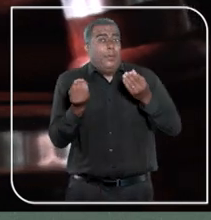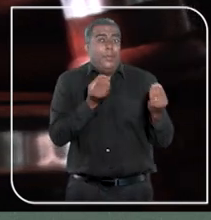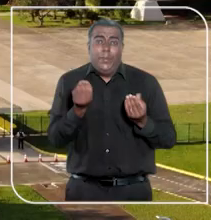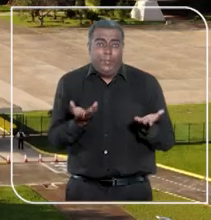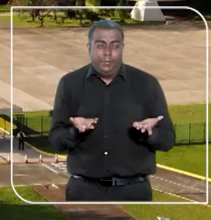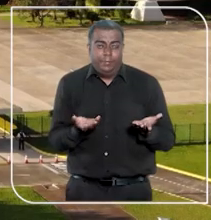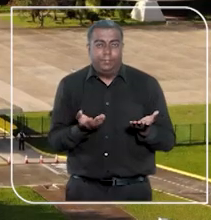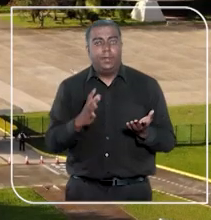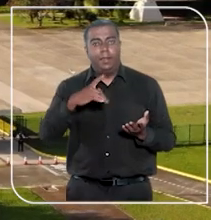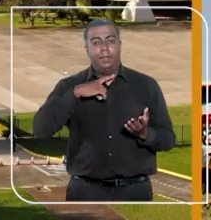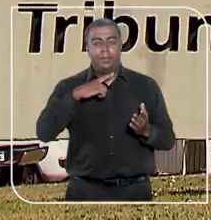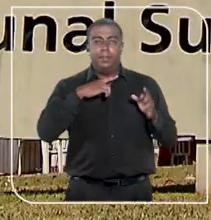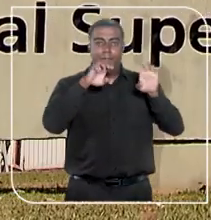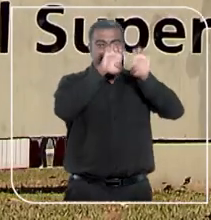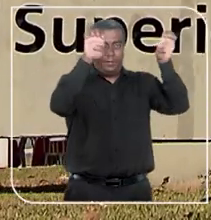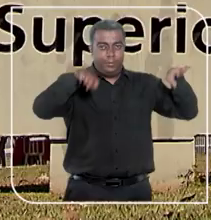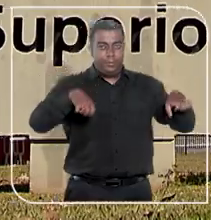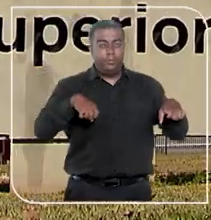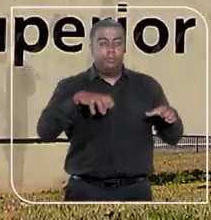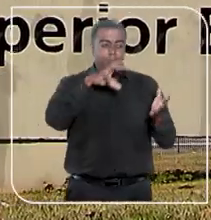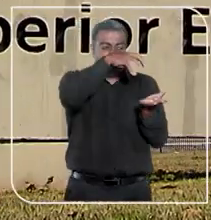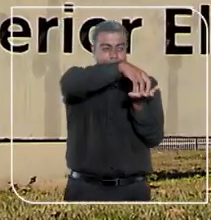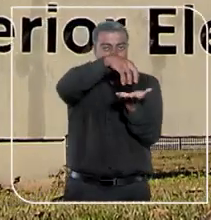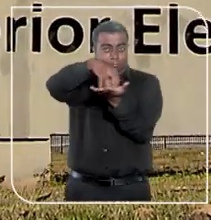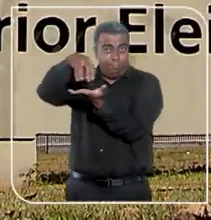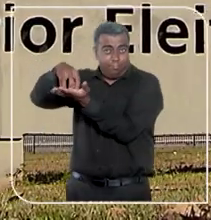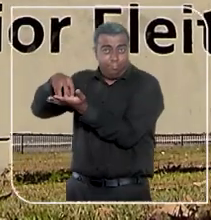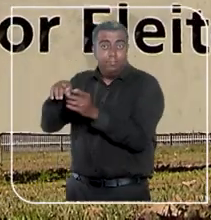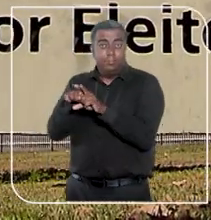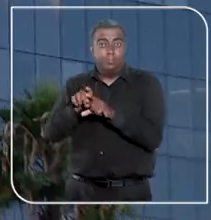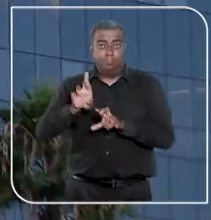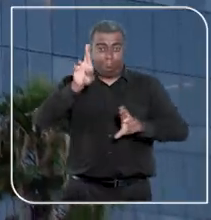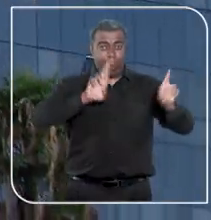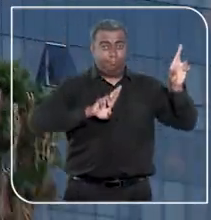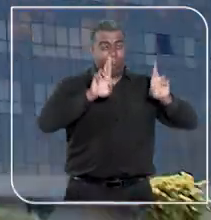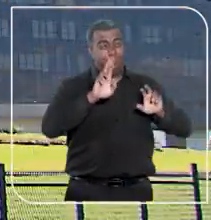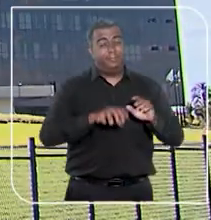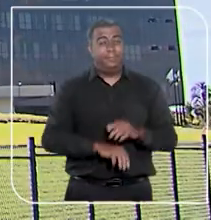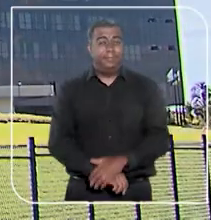recebe? Para isso, existe a estrutura dos órgãos e suas competências.